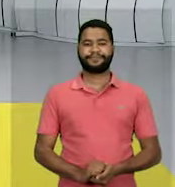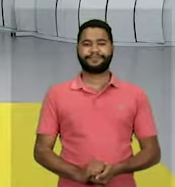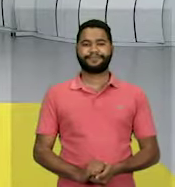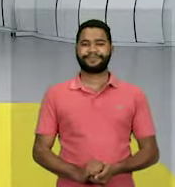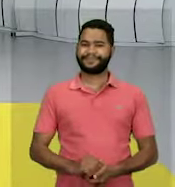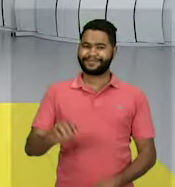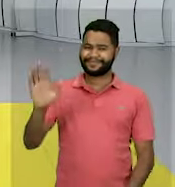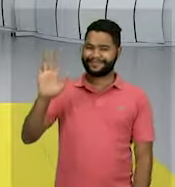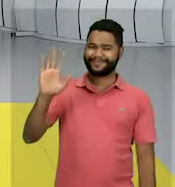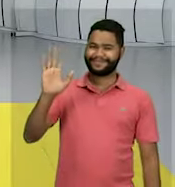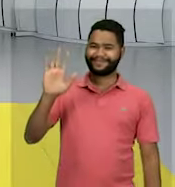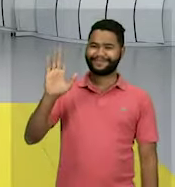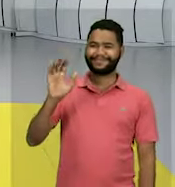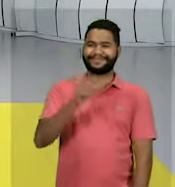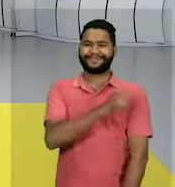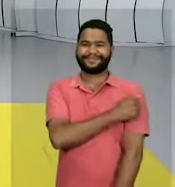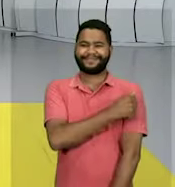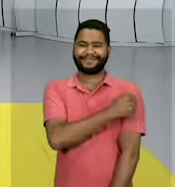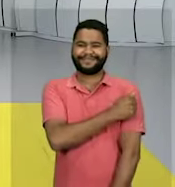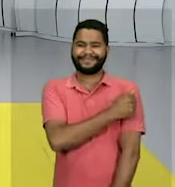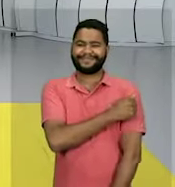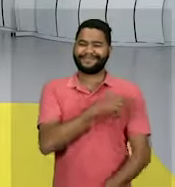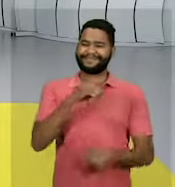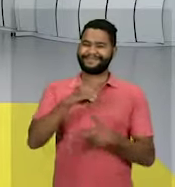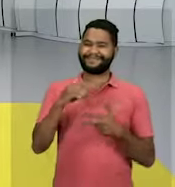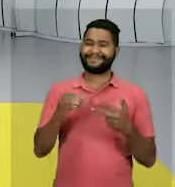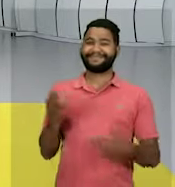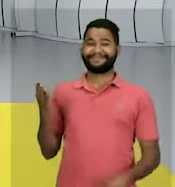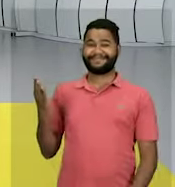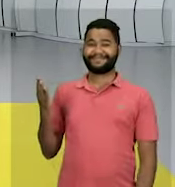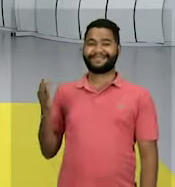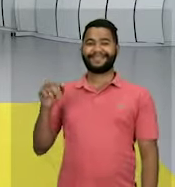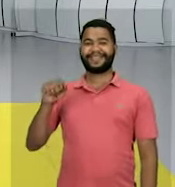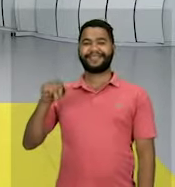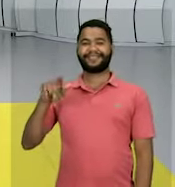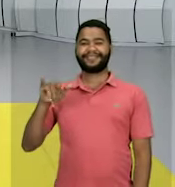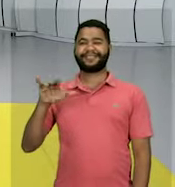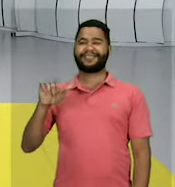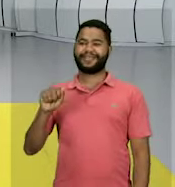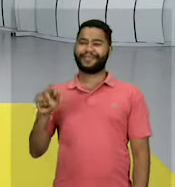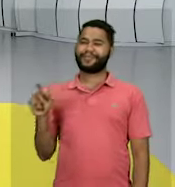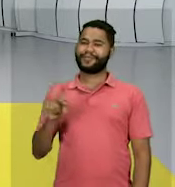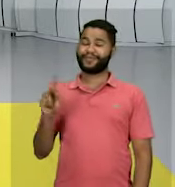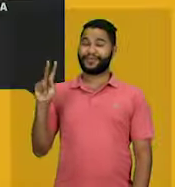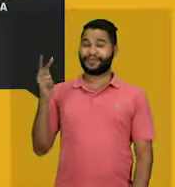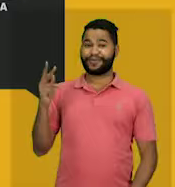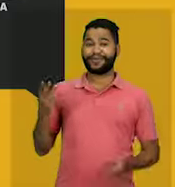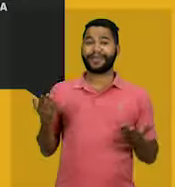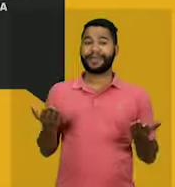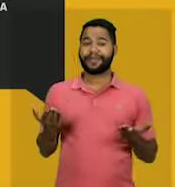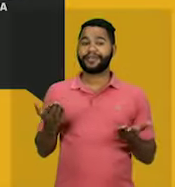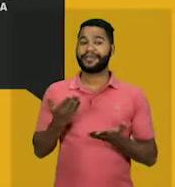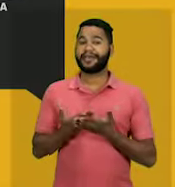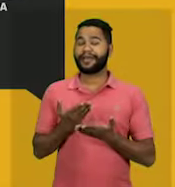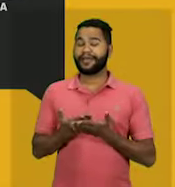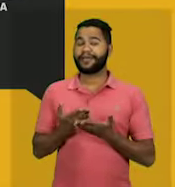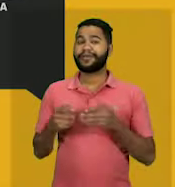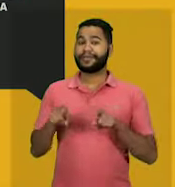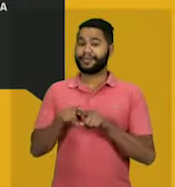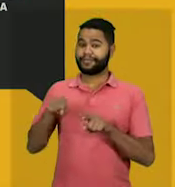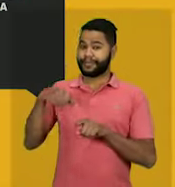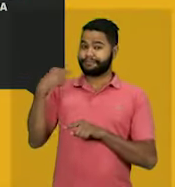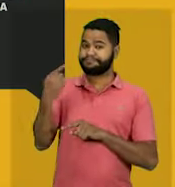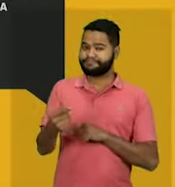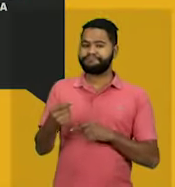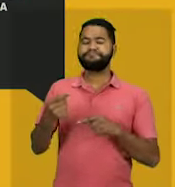Olá aluno, olá aluna do Enem, meu nome é Angélica, sou professora de História e na aula de hoje e em nossa próxima